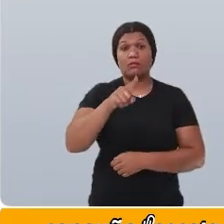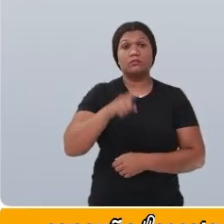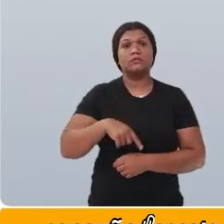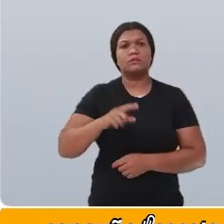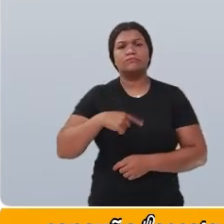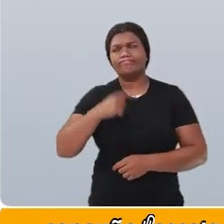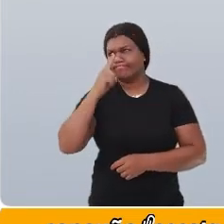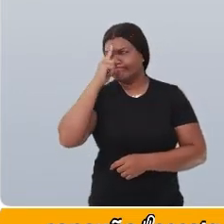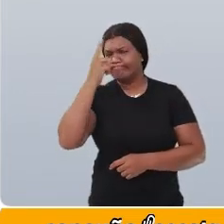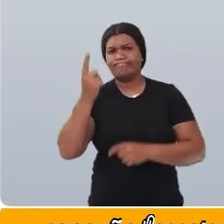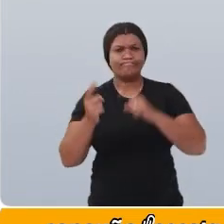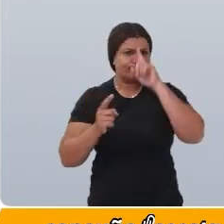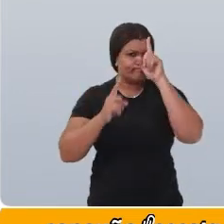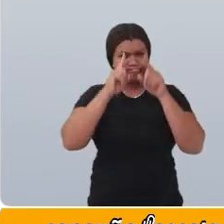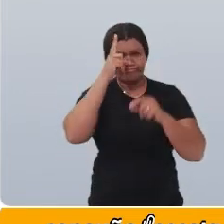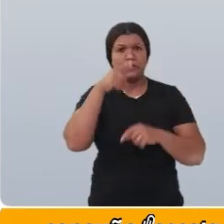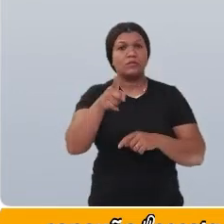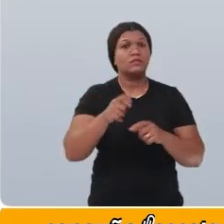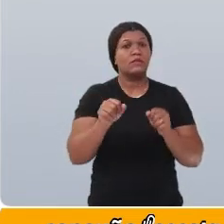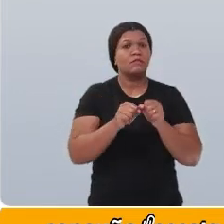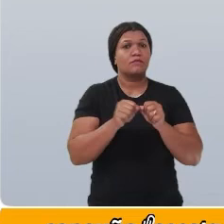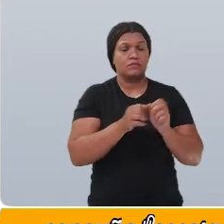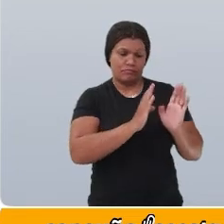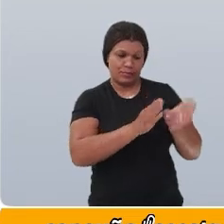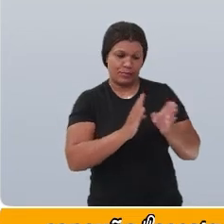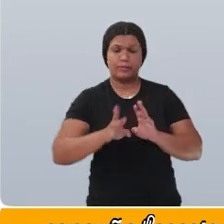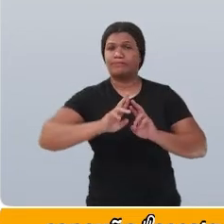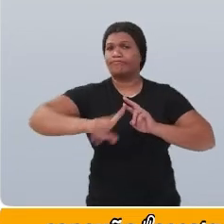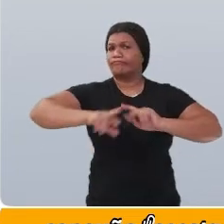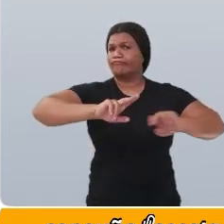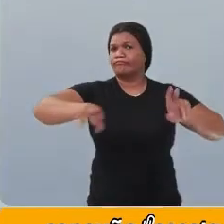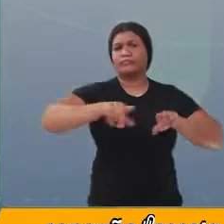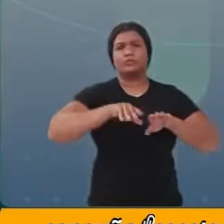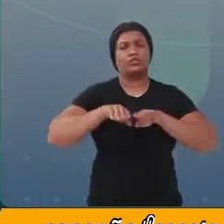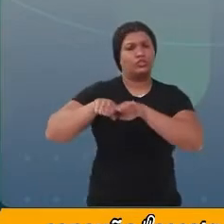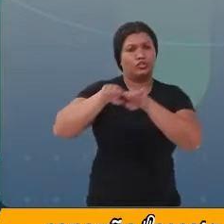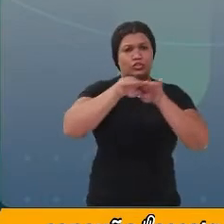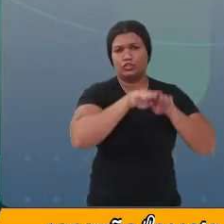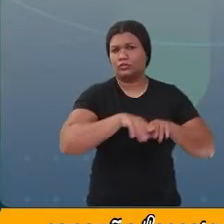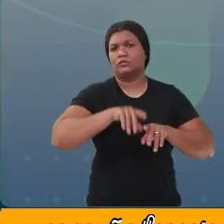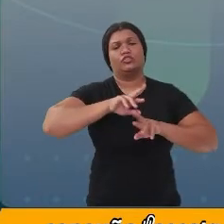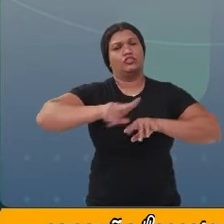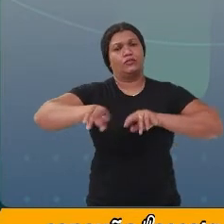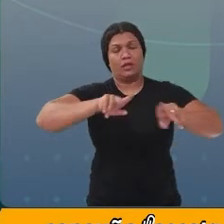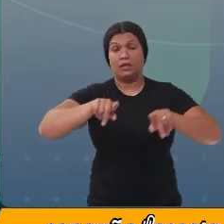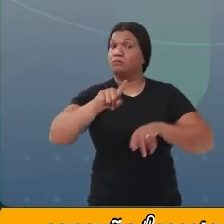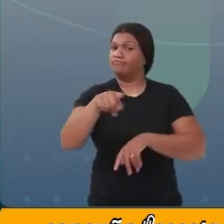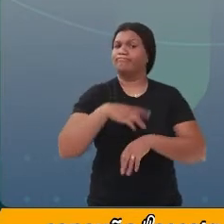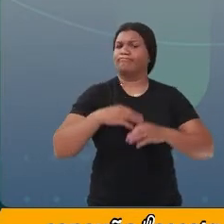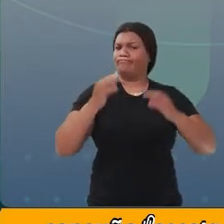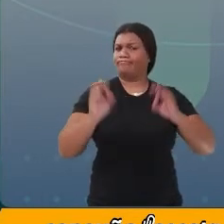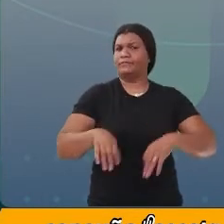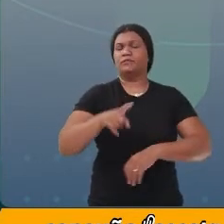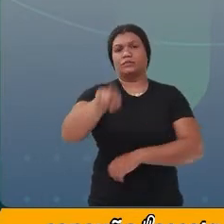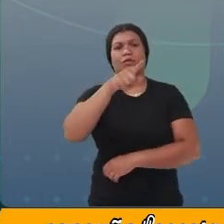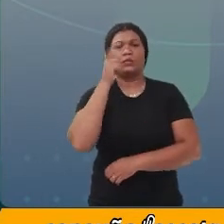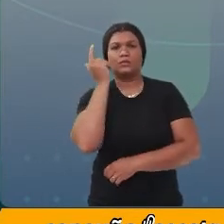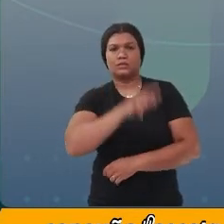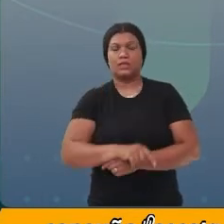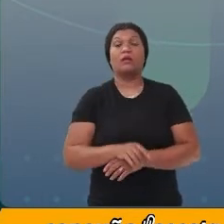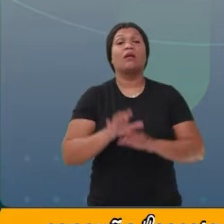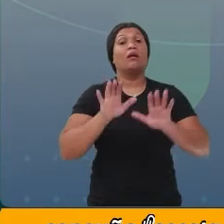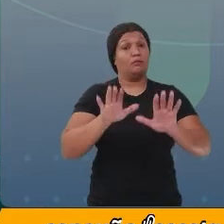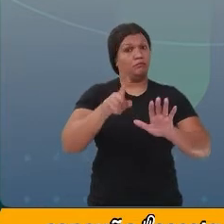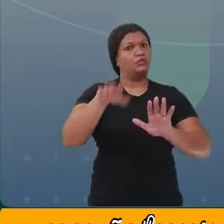criar sequências com variados padrões? Tenho certeza que você consegue. Ah! E